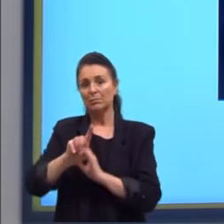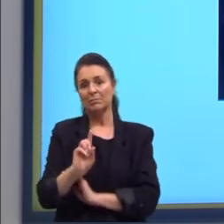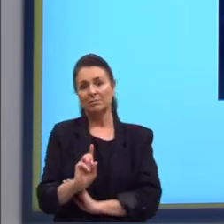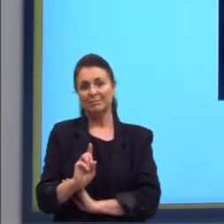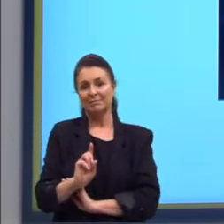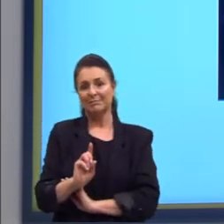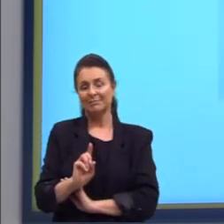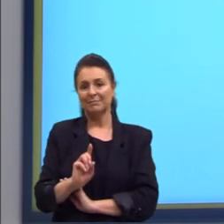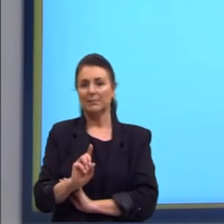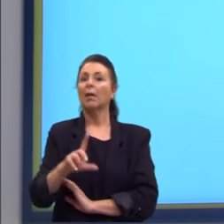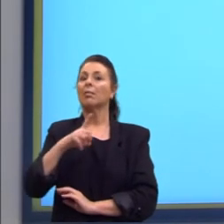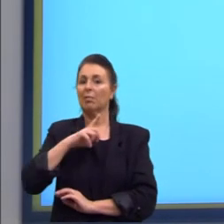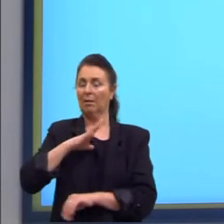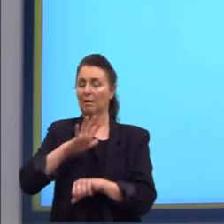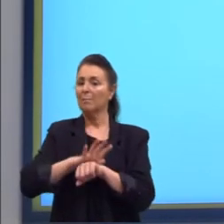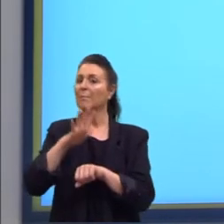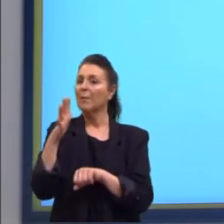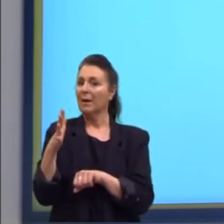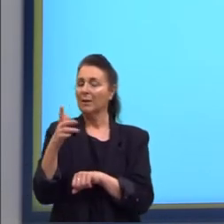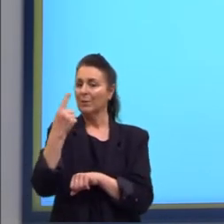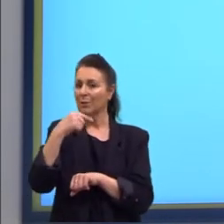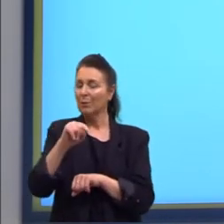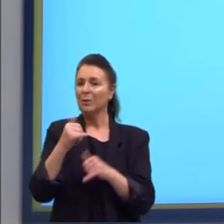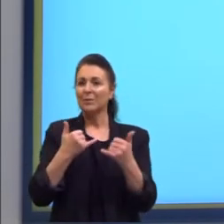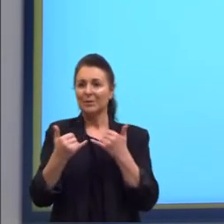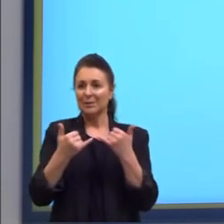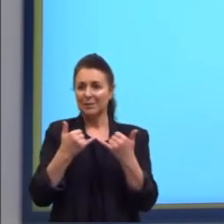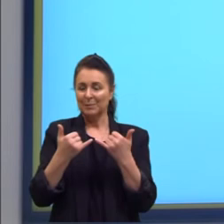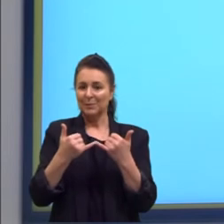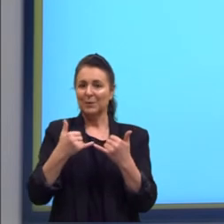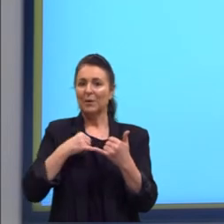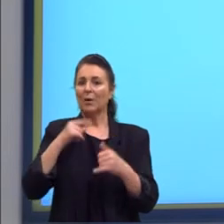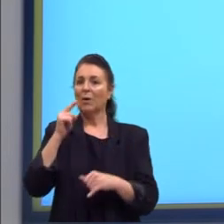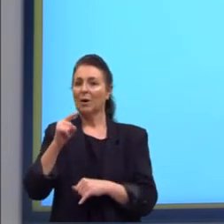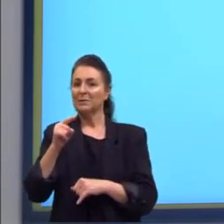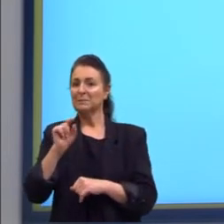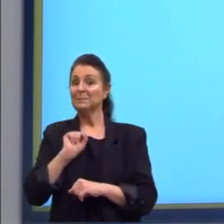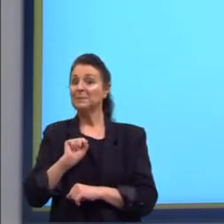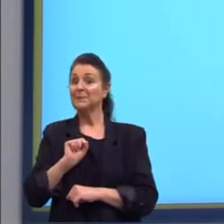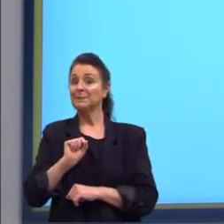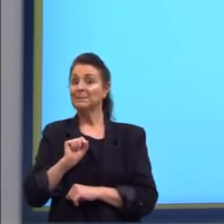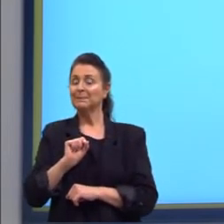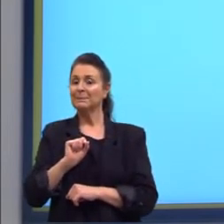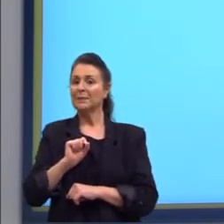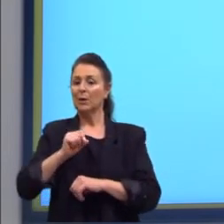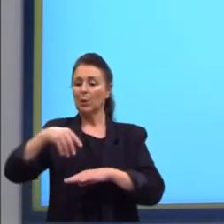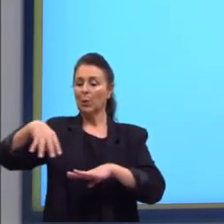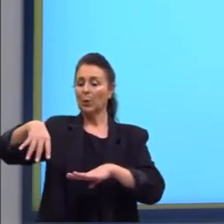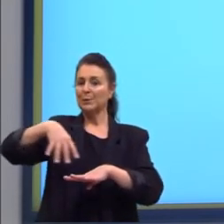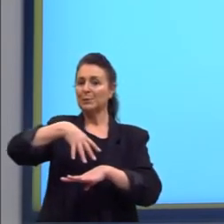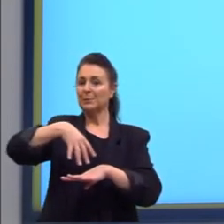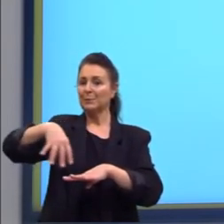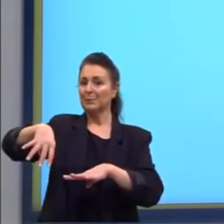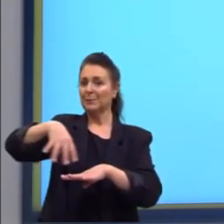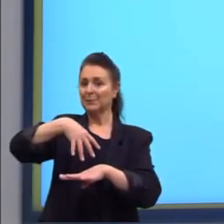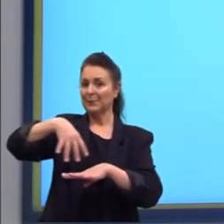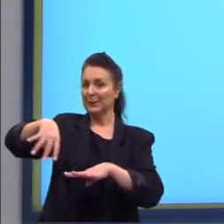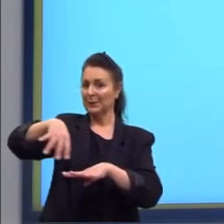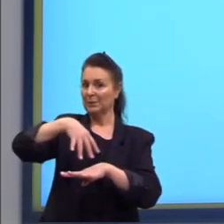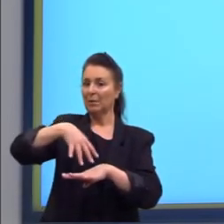paramos por aí. Olha esse outro exemplo. A gente tem aqui os Beatles, banda